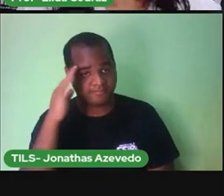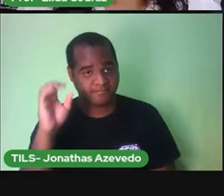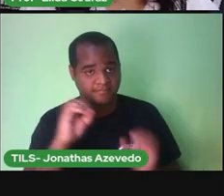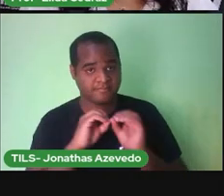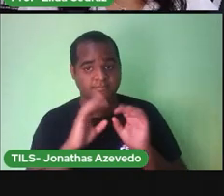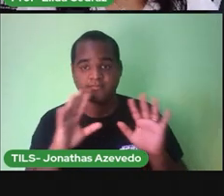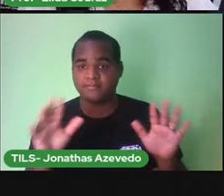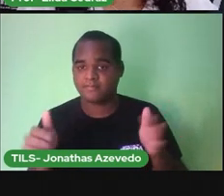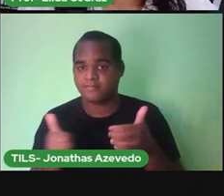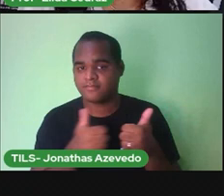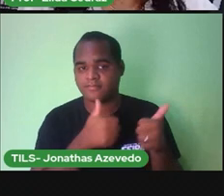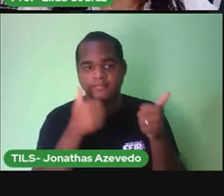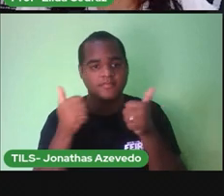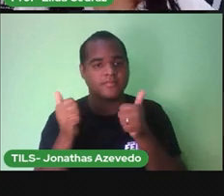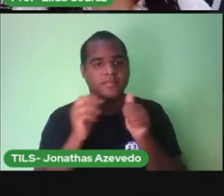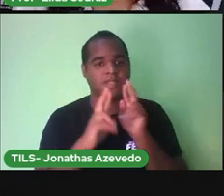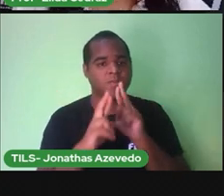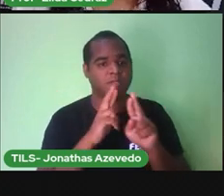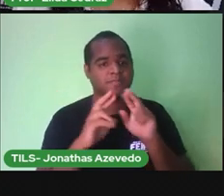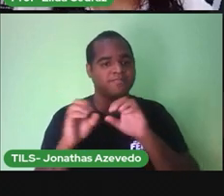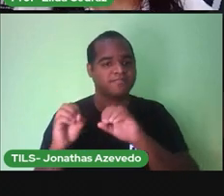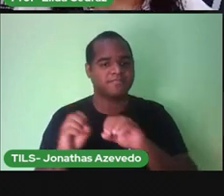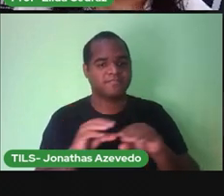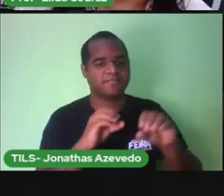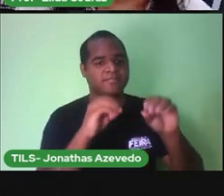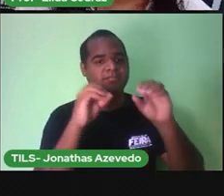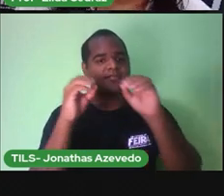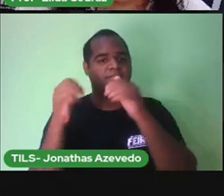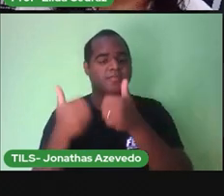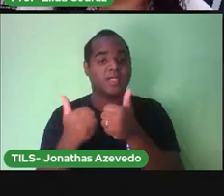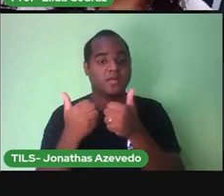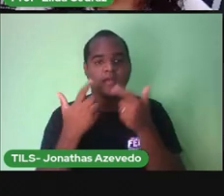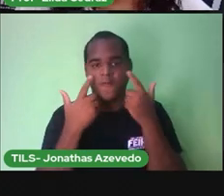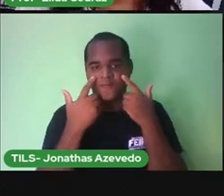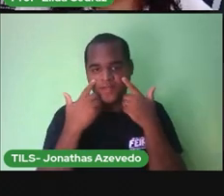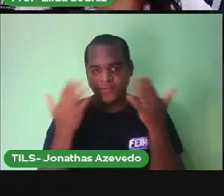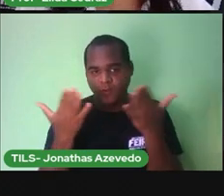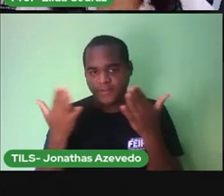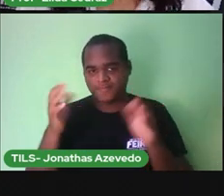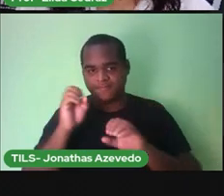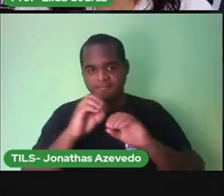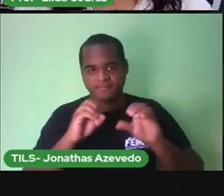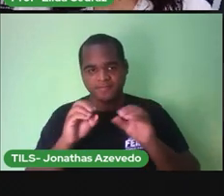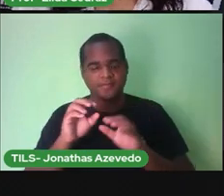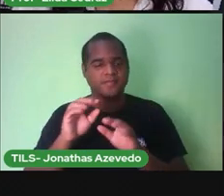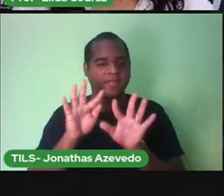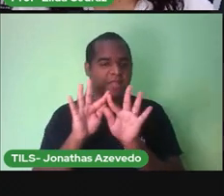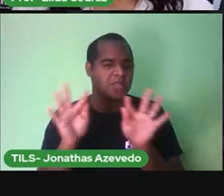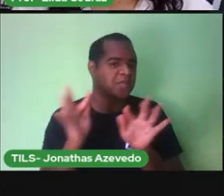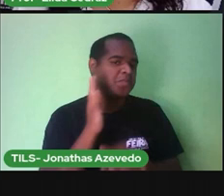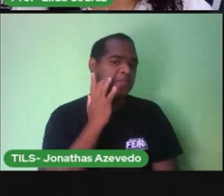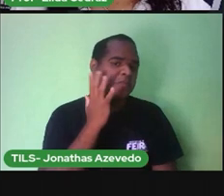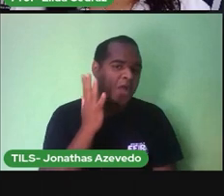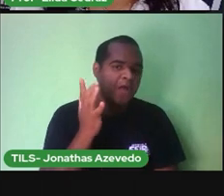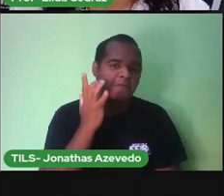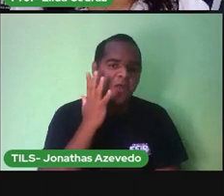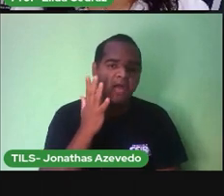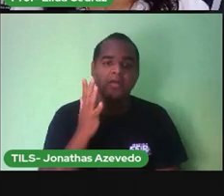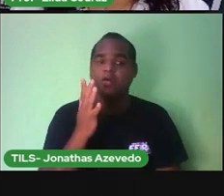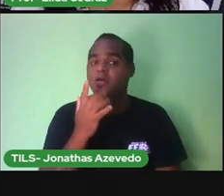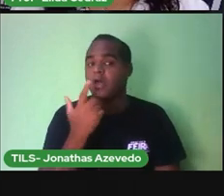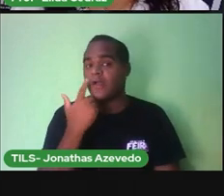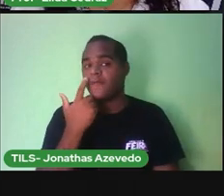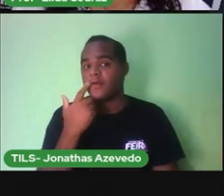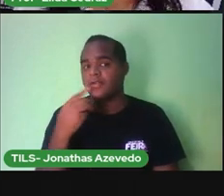A hora Da atividade A hora Da atividade Vai ser Super simples Super fácil Porque o MediPalma Já